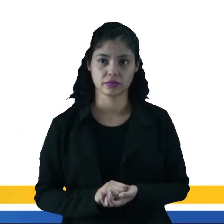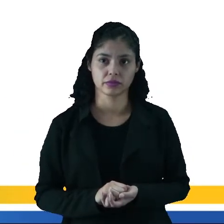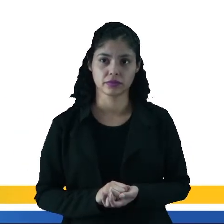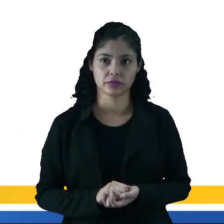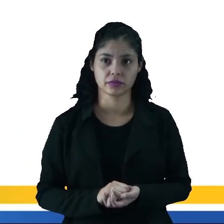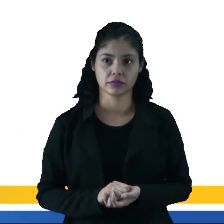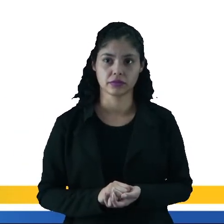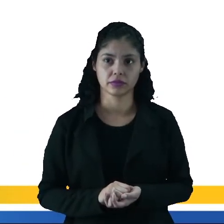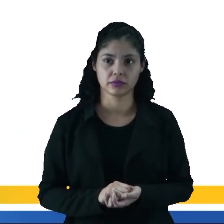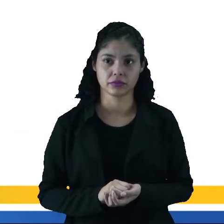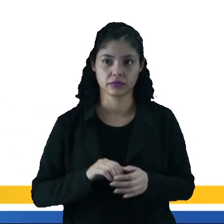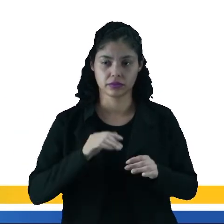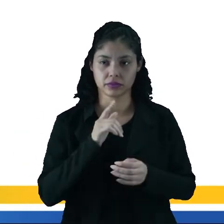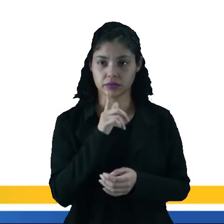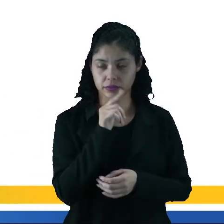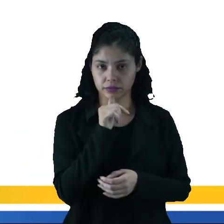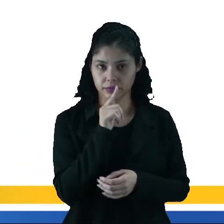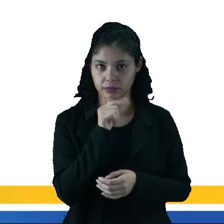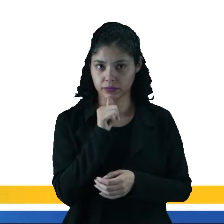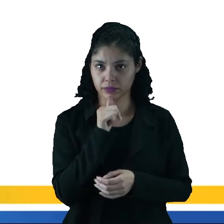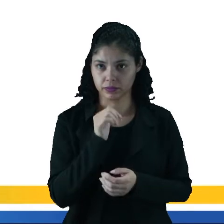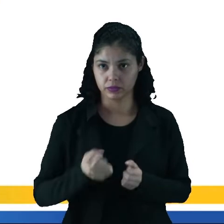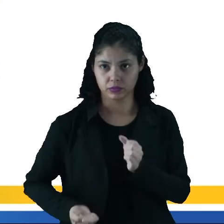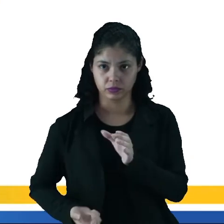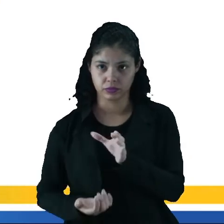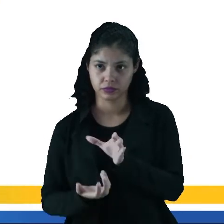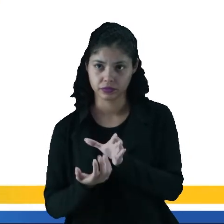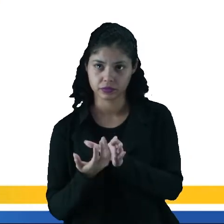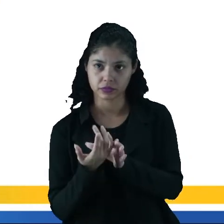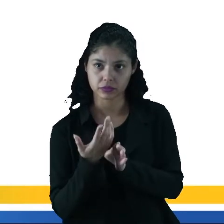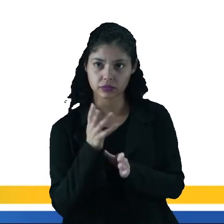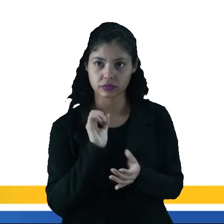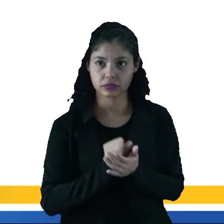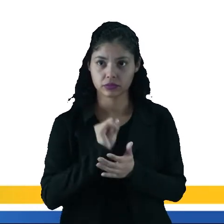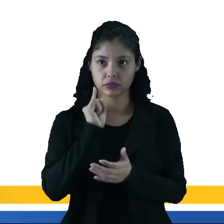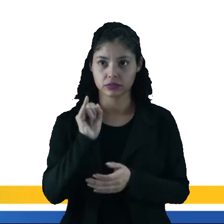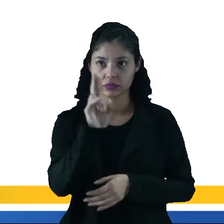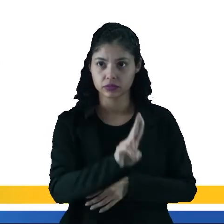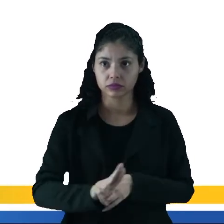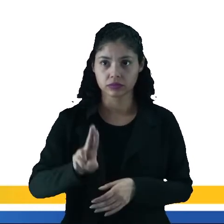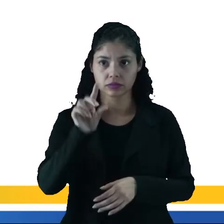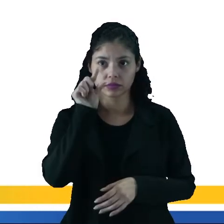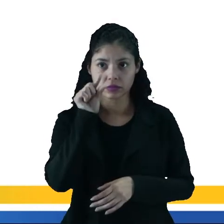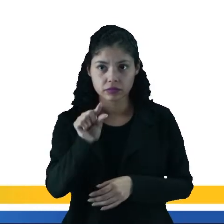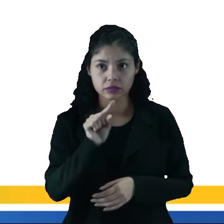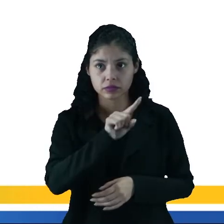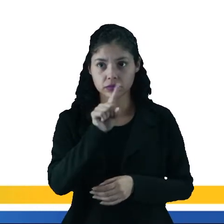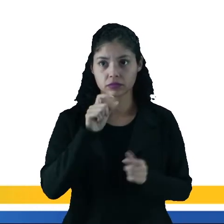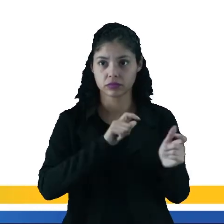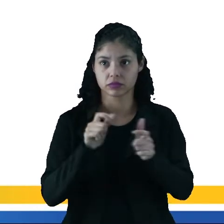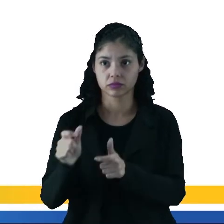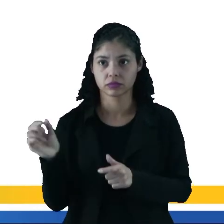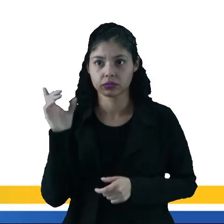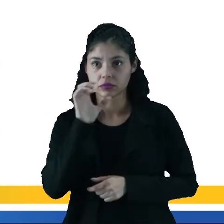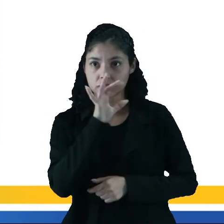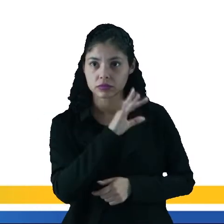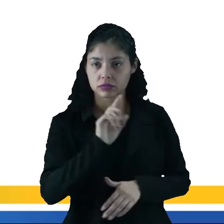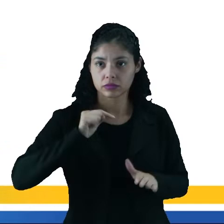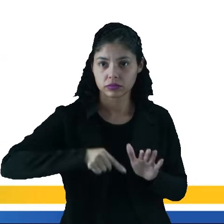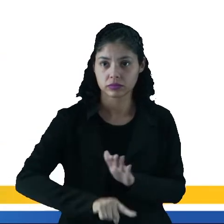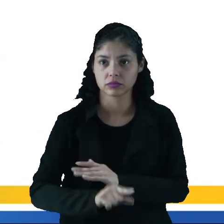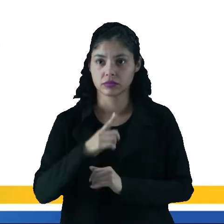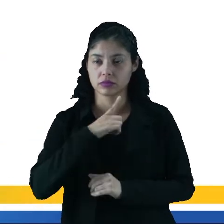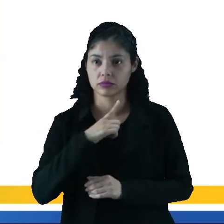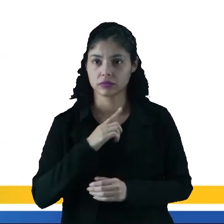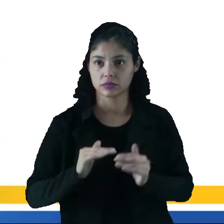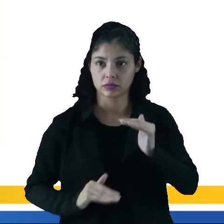reservatório, onde está captando esse calor. E ele vai dizer o seguinte, se não for usado em pequenas zonas onde o calor do interior da